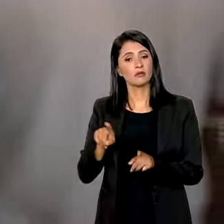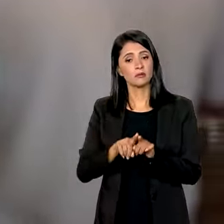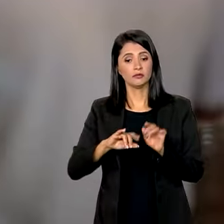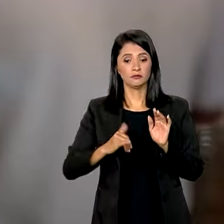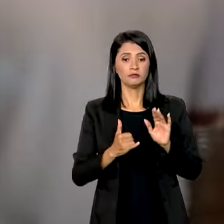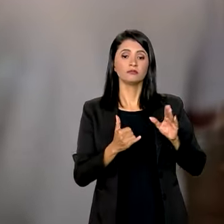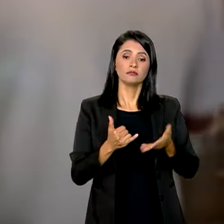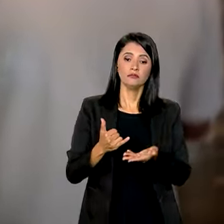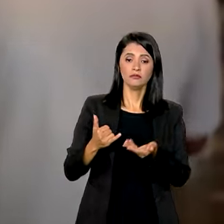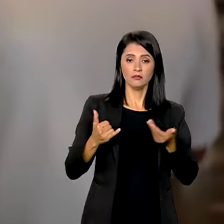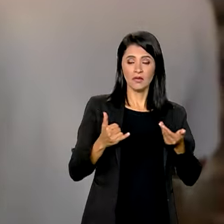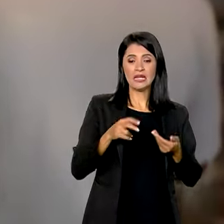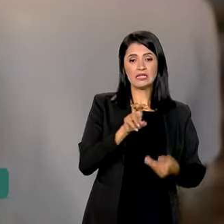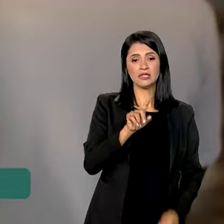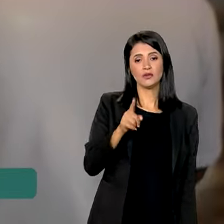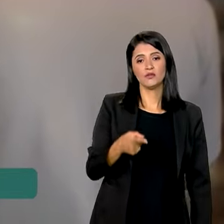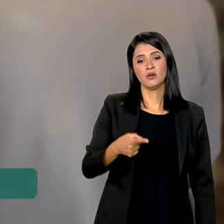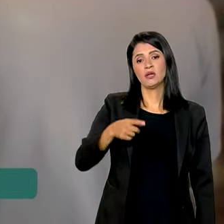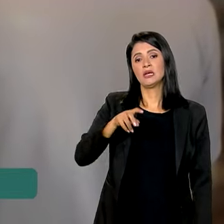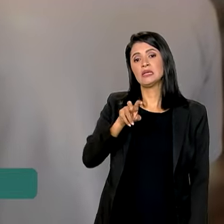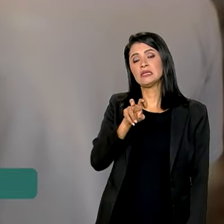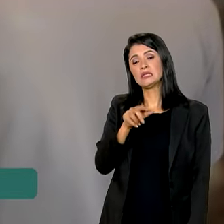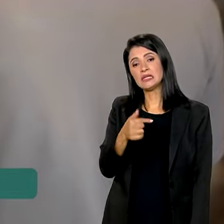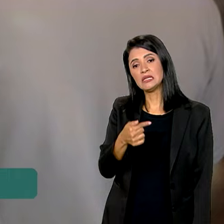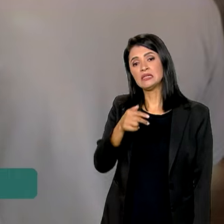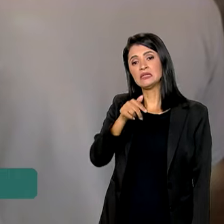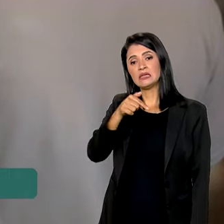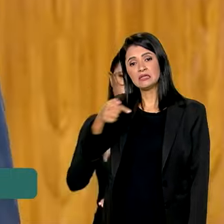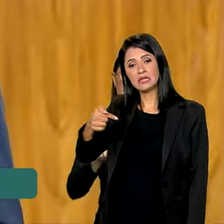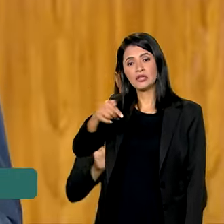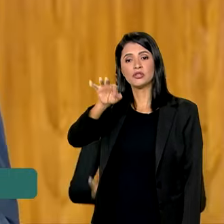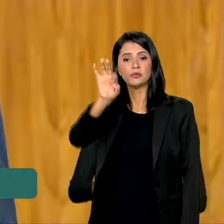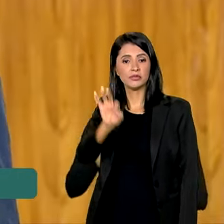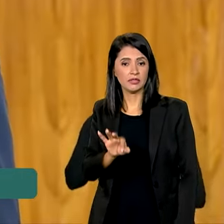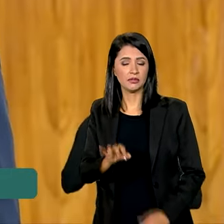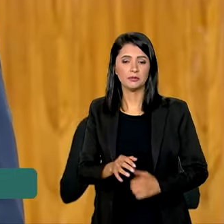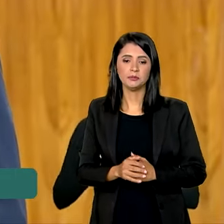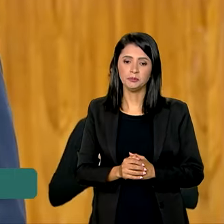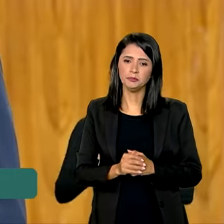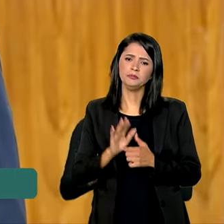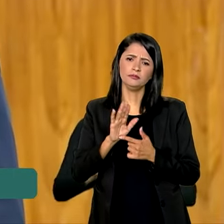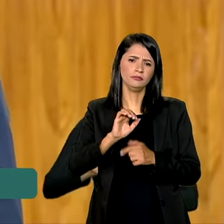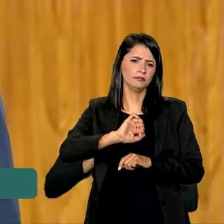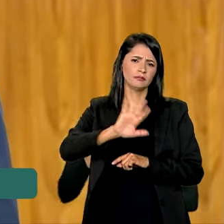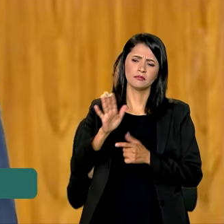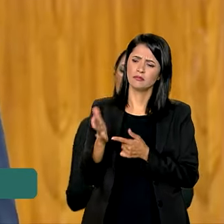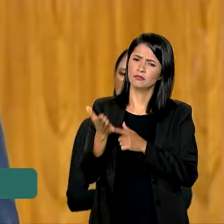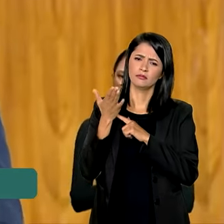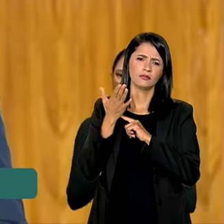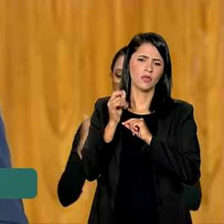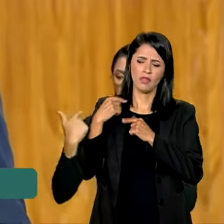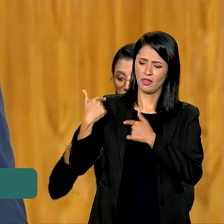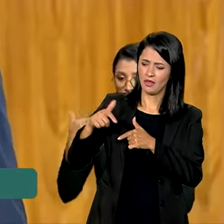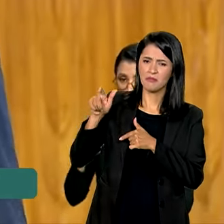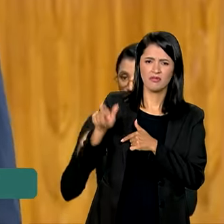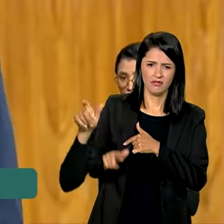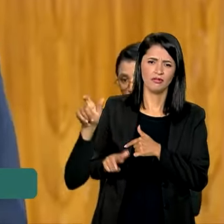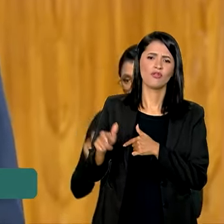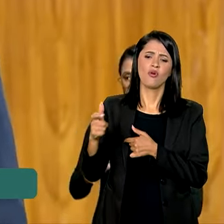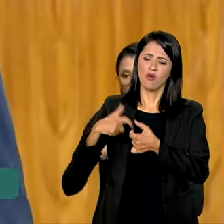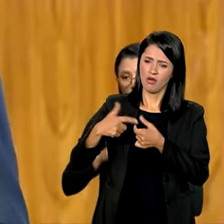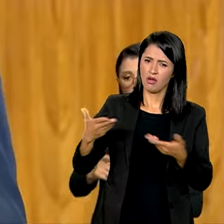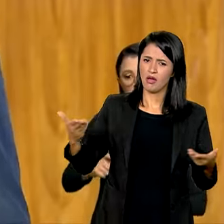inflação, de 5,77%. É uma sinalização clara de que o trabalhador volta